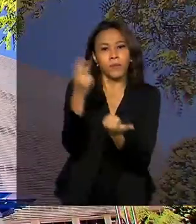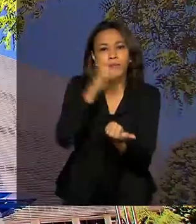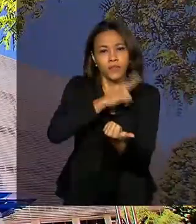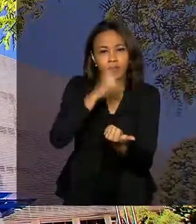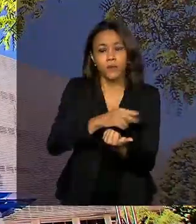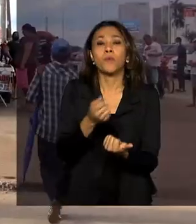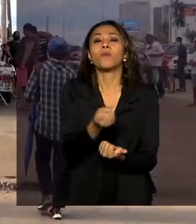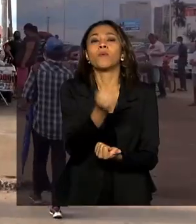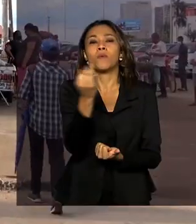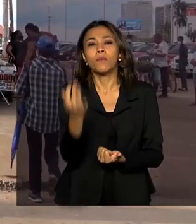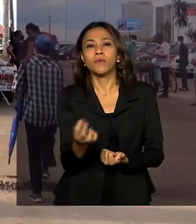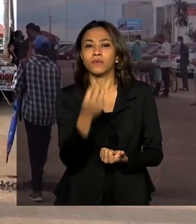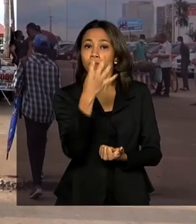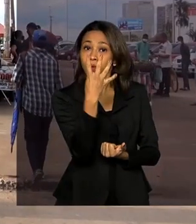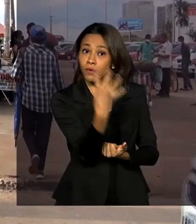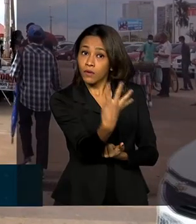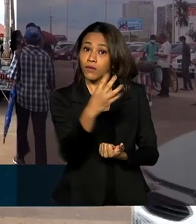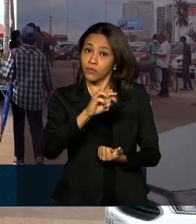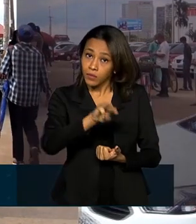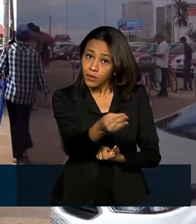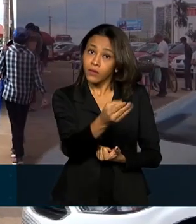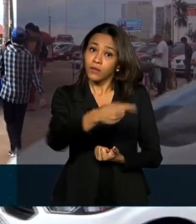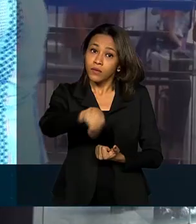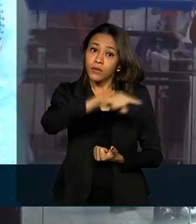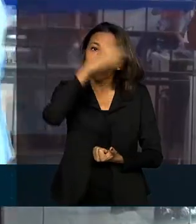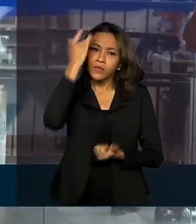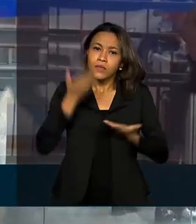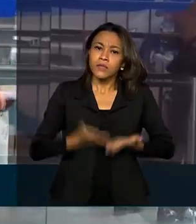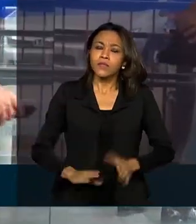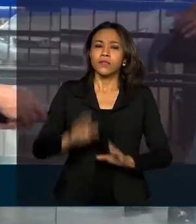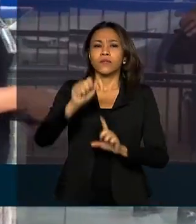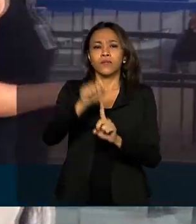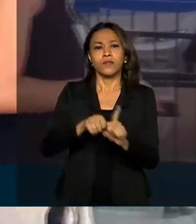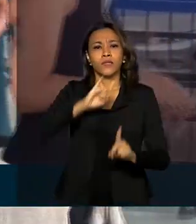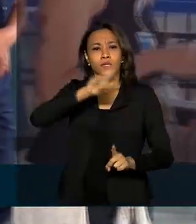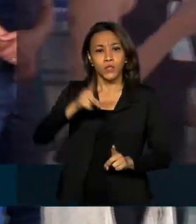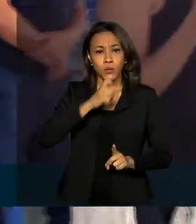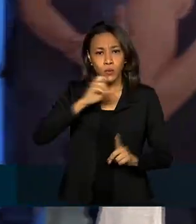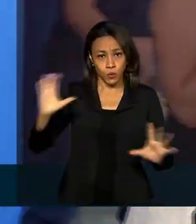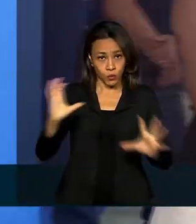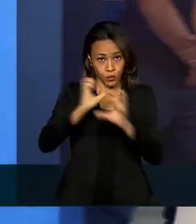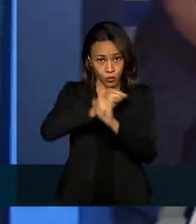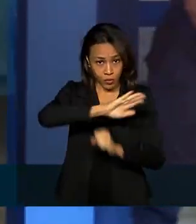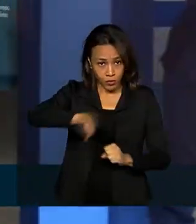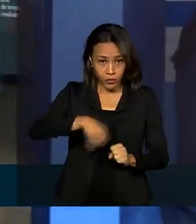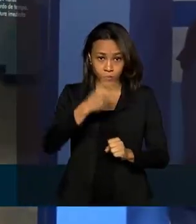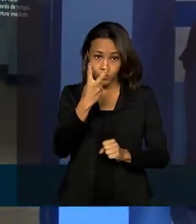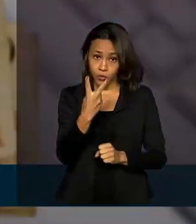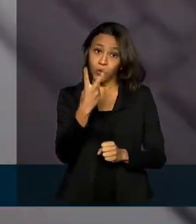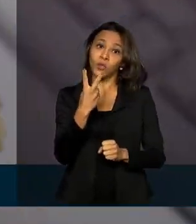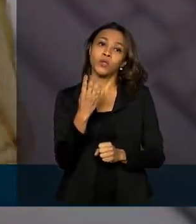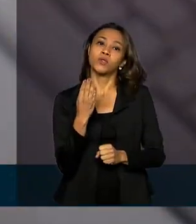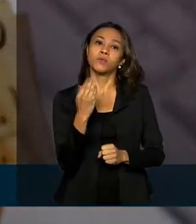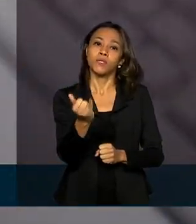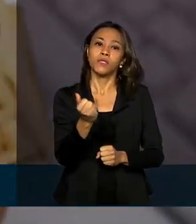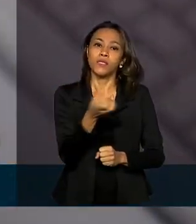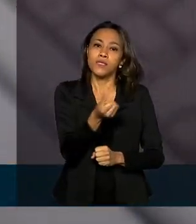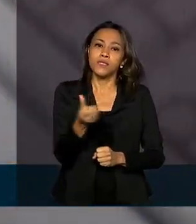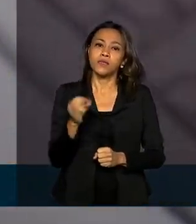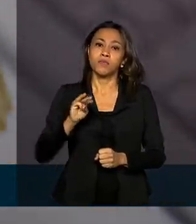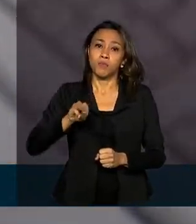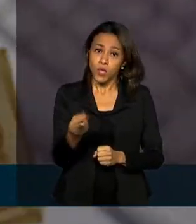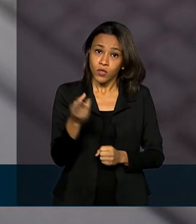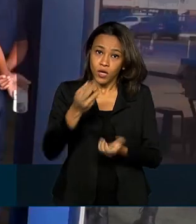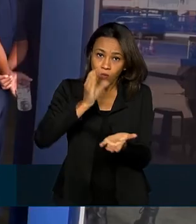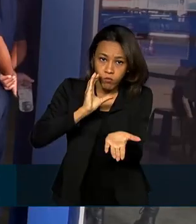para 4 milhões de beneficiários nascidos em julho. Ao todo foram creditados 2 bilhões e 600 milhões de reais